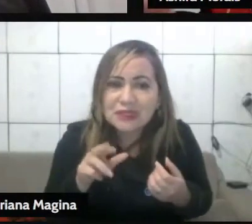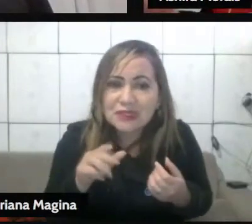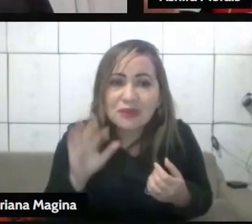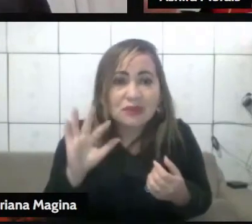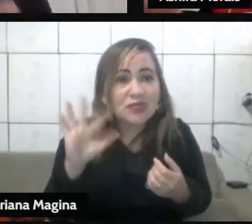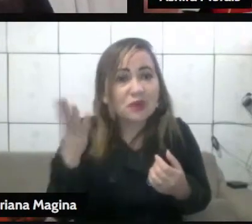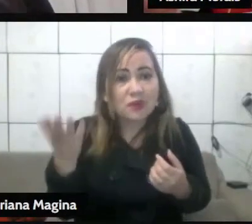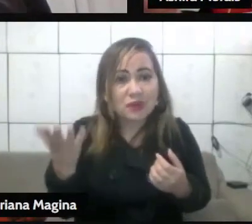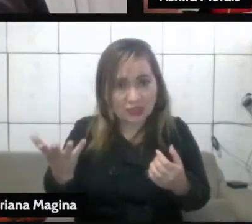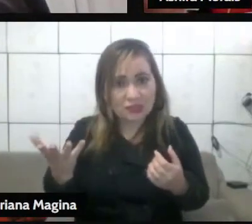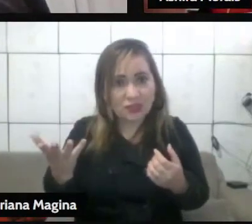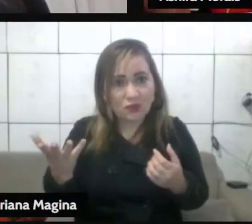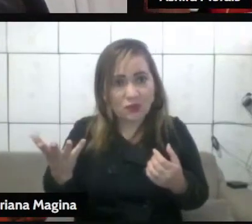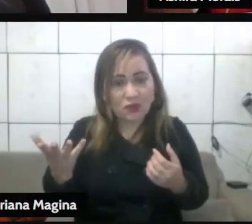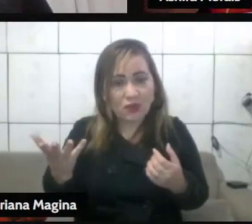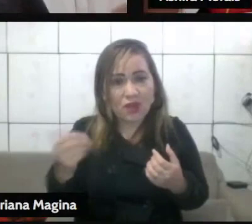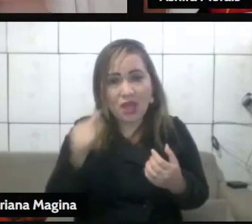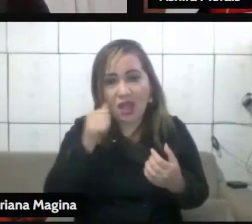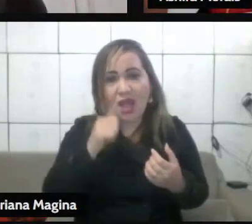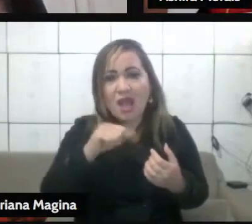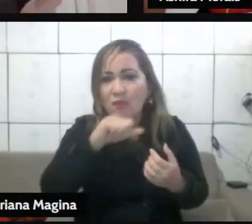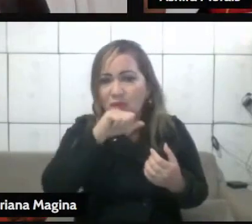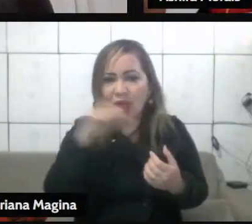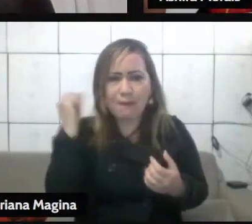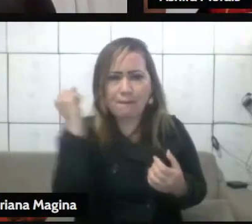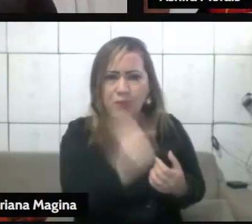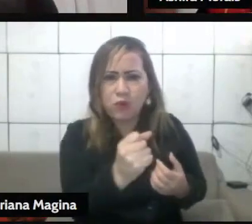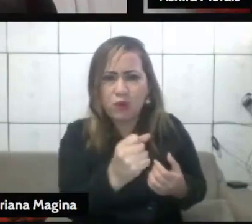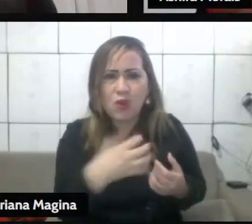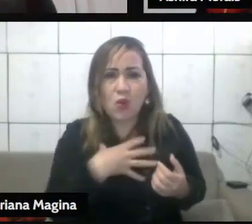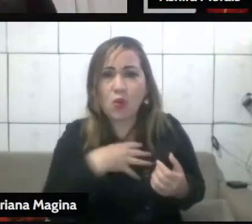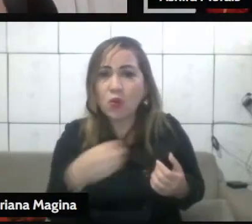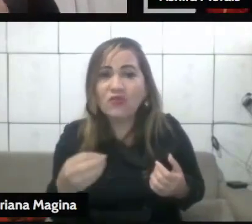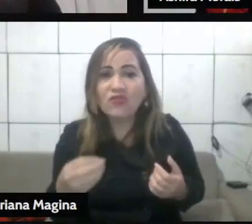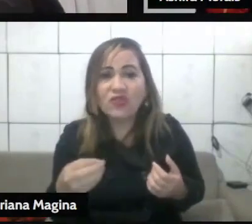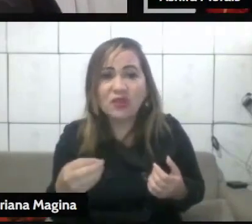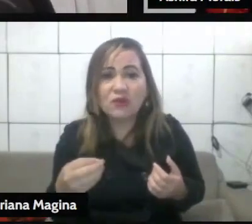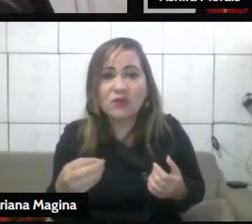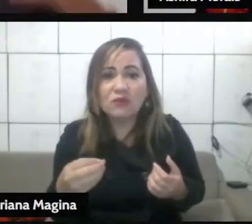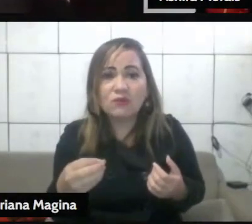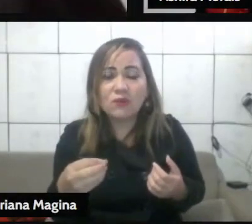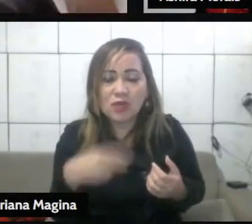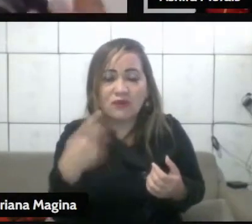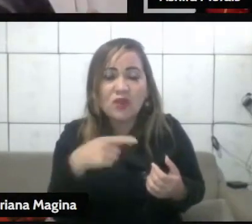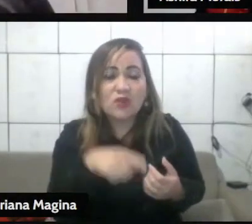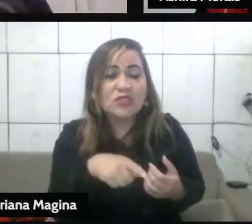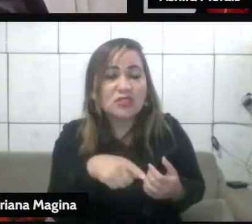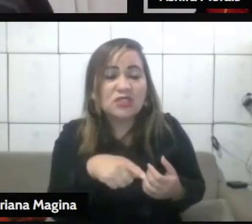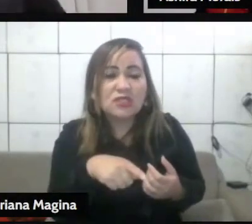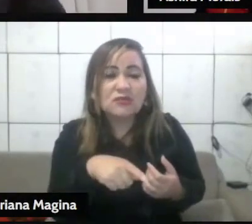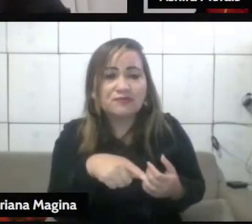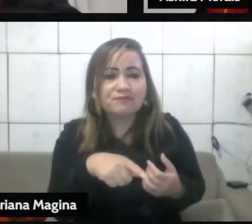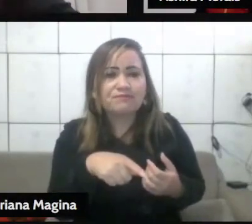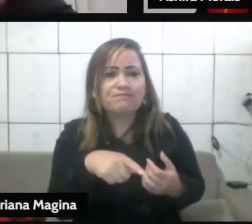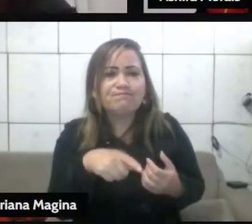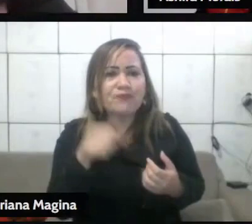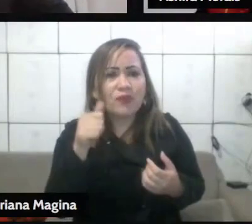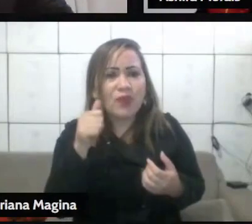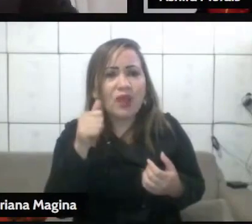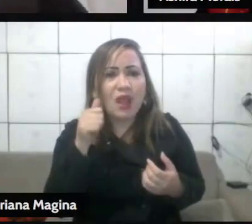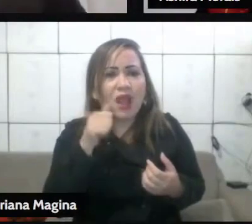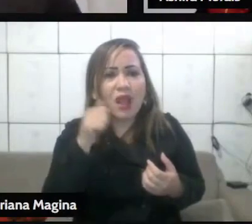questão. A mãe foi lá e matou o filho e falou, os próximos aí, se a esposa trair, eu mato. Eles cresceram com essa mentalidade. Isso é